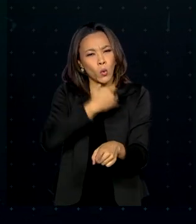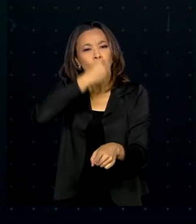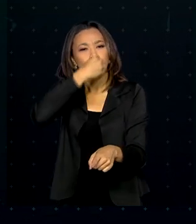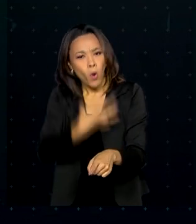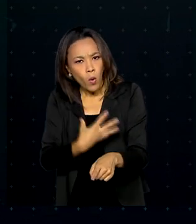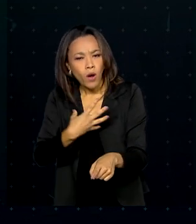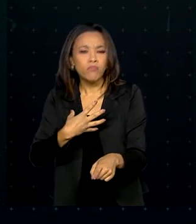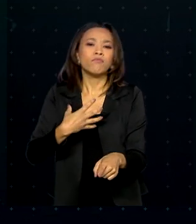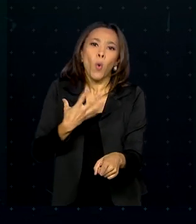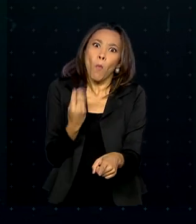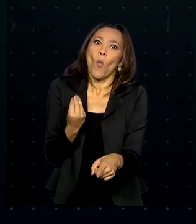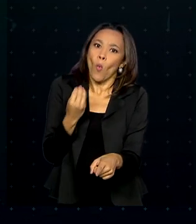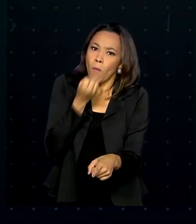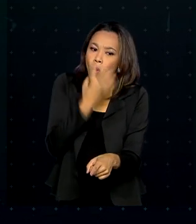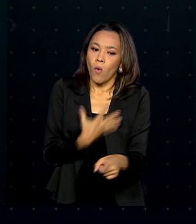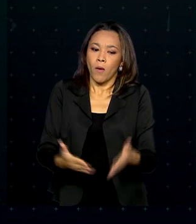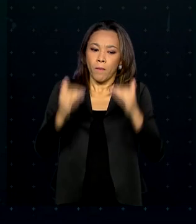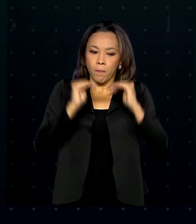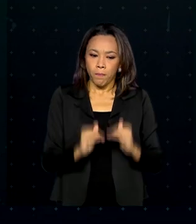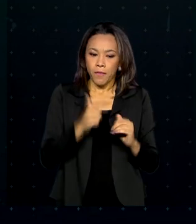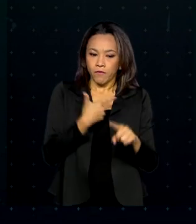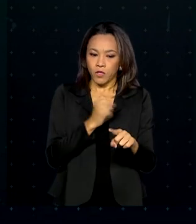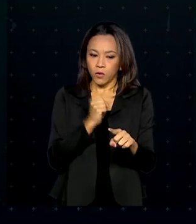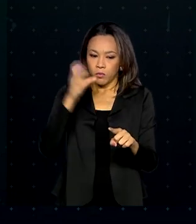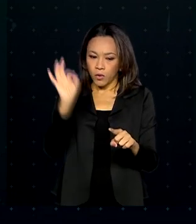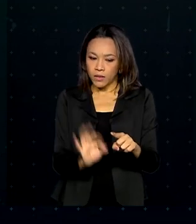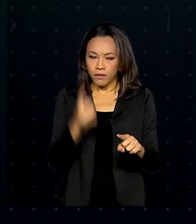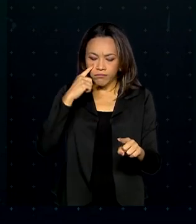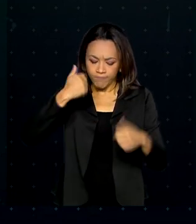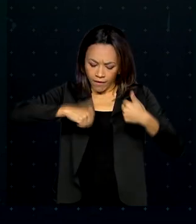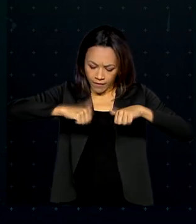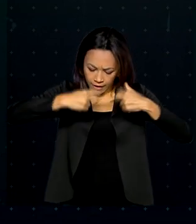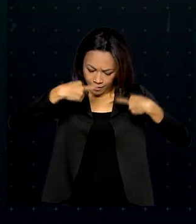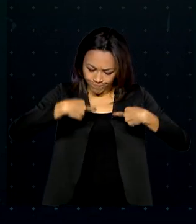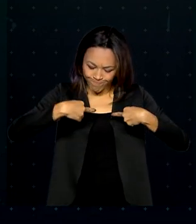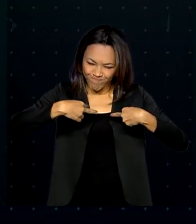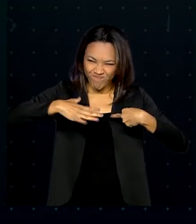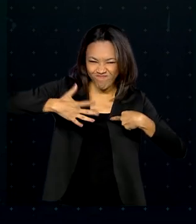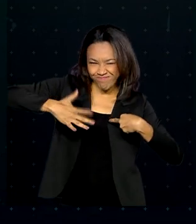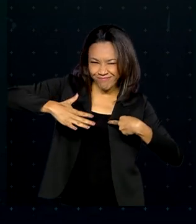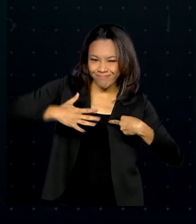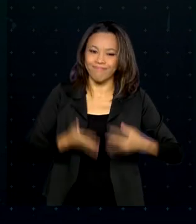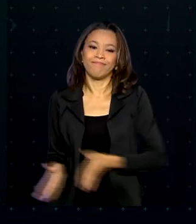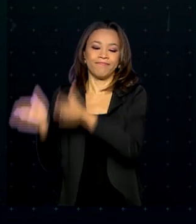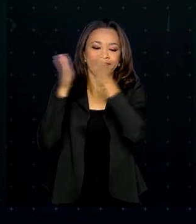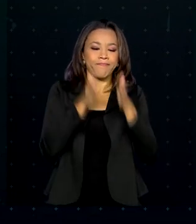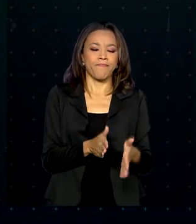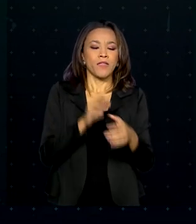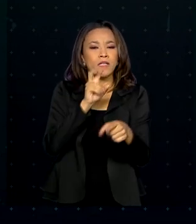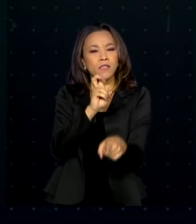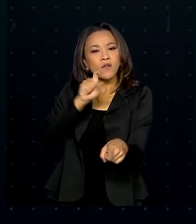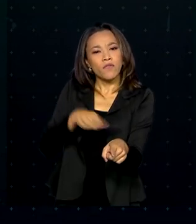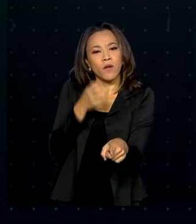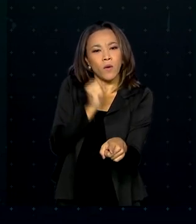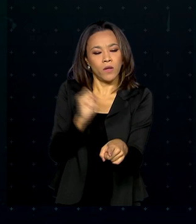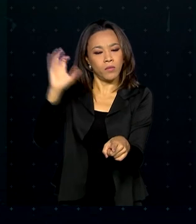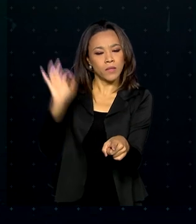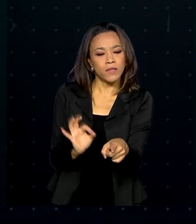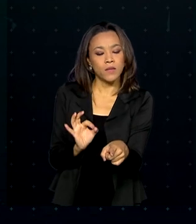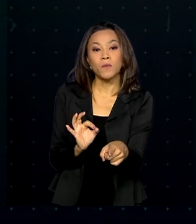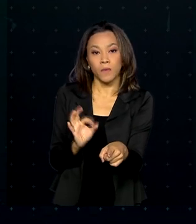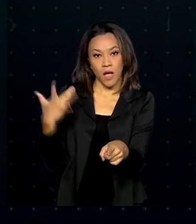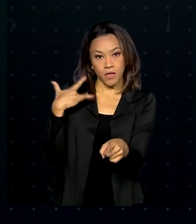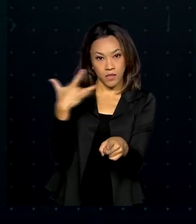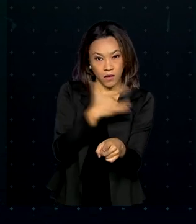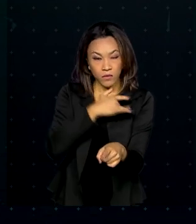muito boa. Pouco mais de 28% avaliaram a própria saúde como regular. Já para 5,8%, a